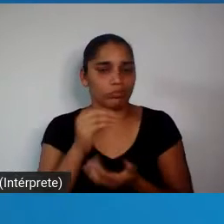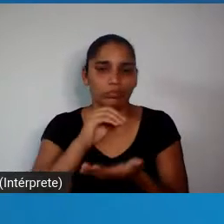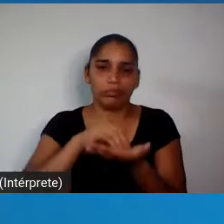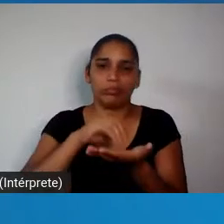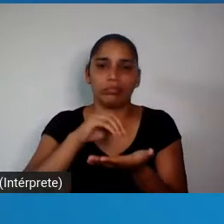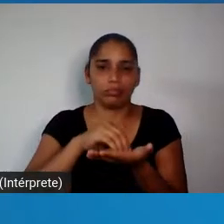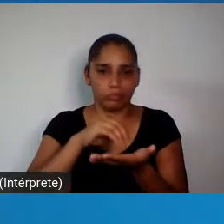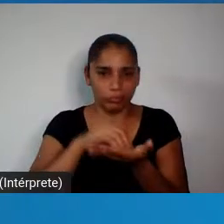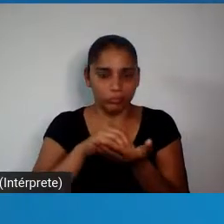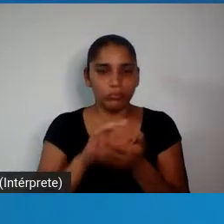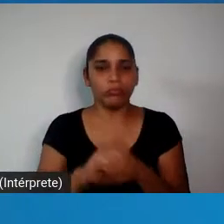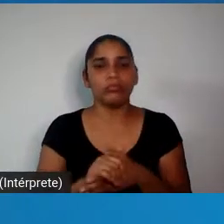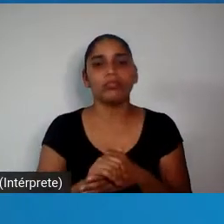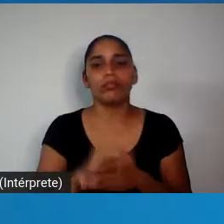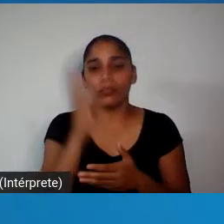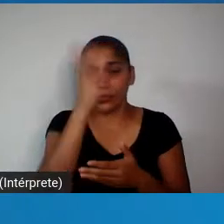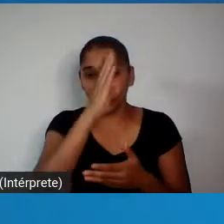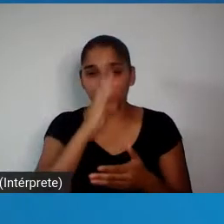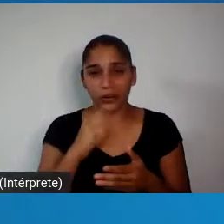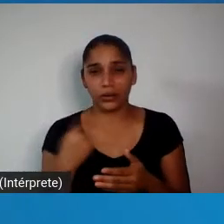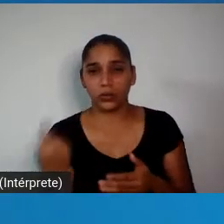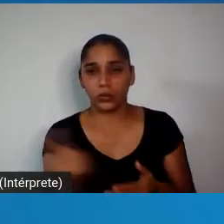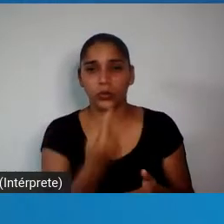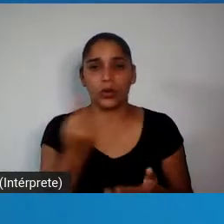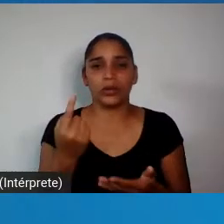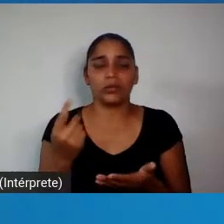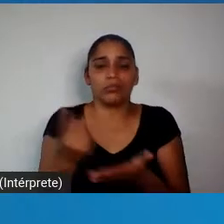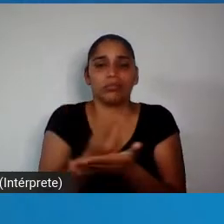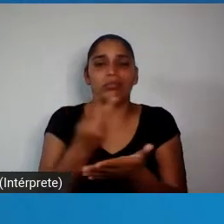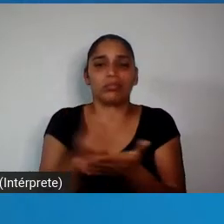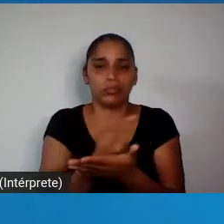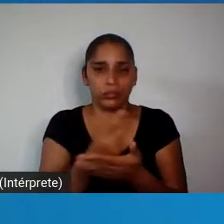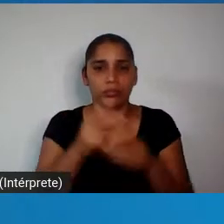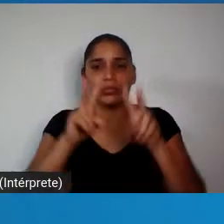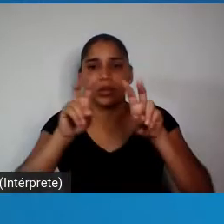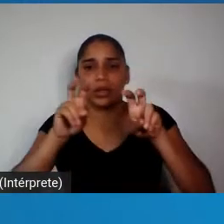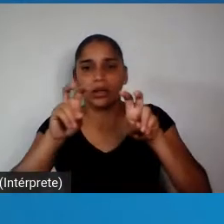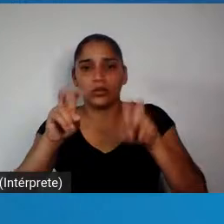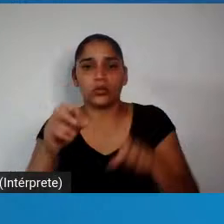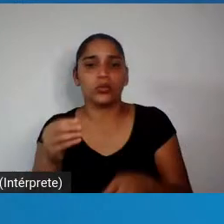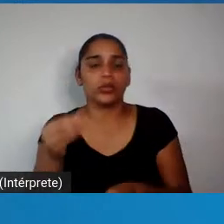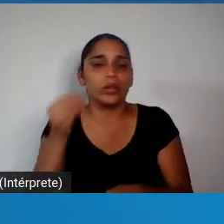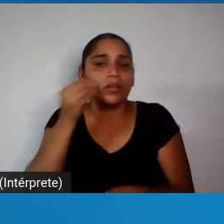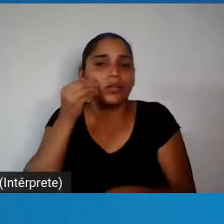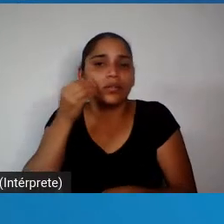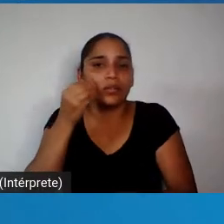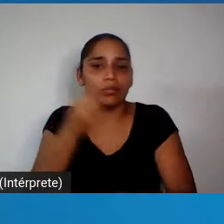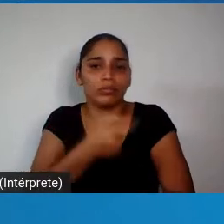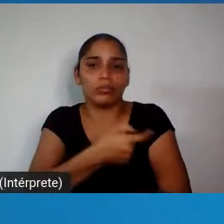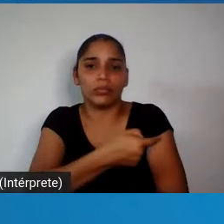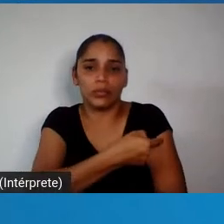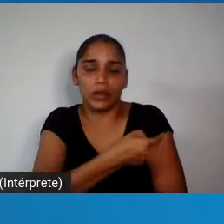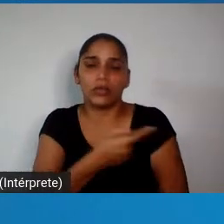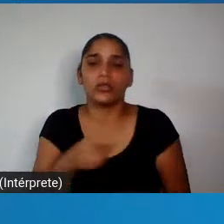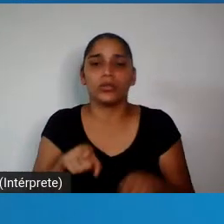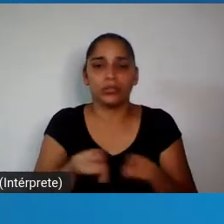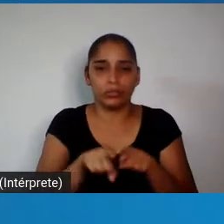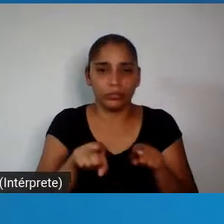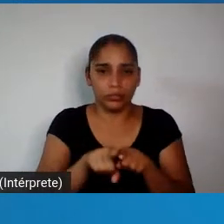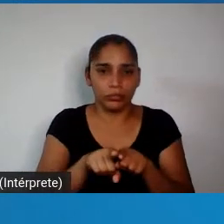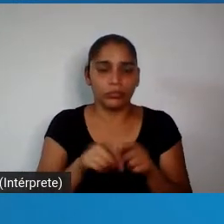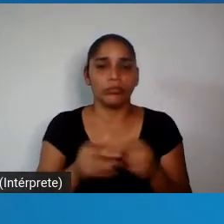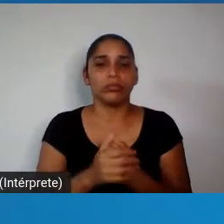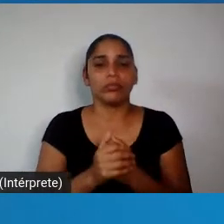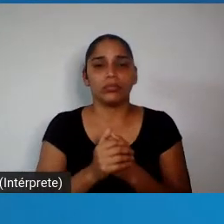Então nós erramos em termos de política de testagem, nós tivemos uma criminosa de